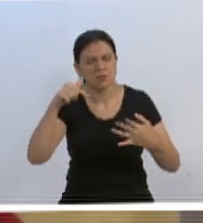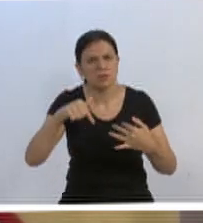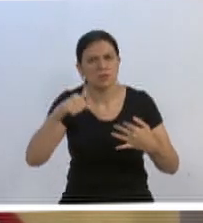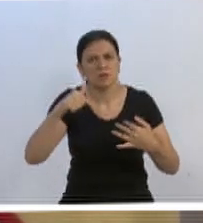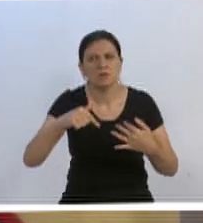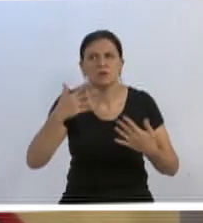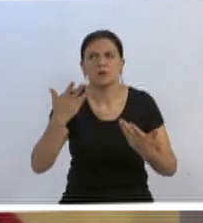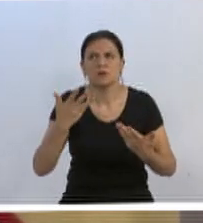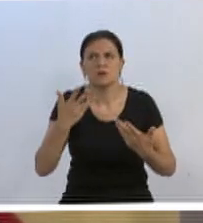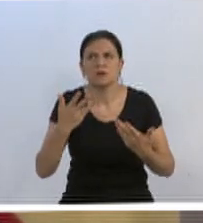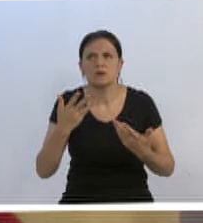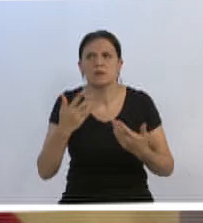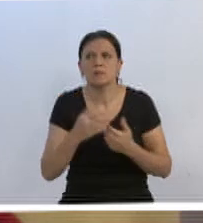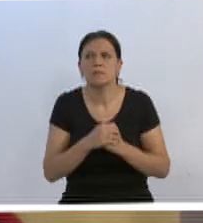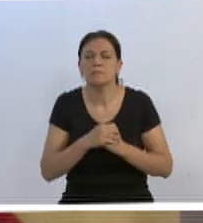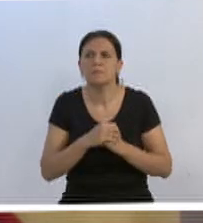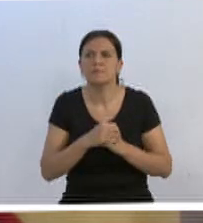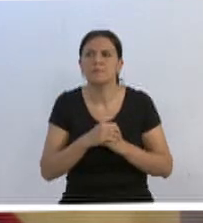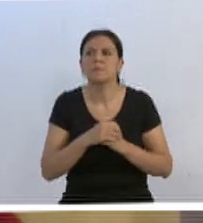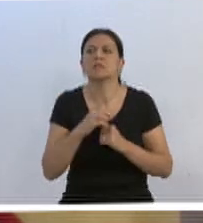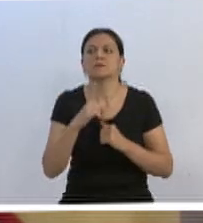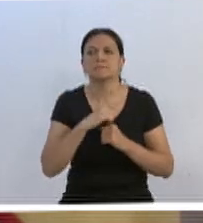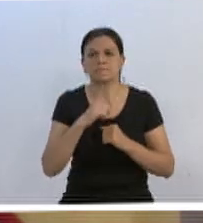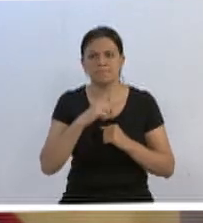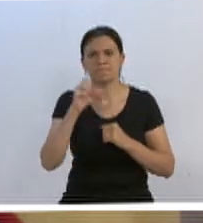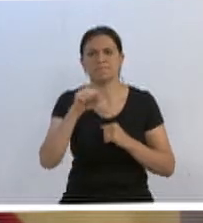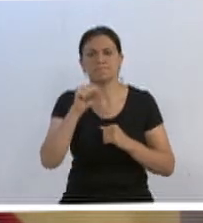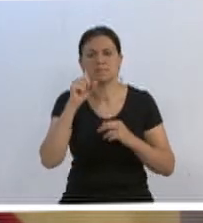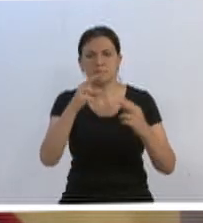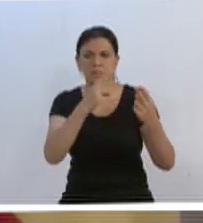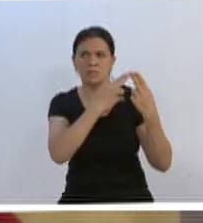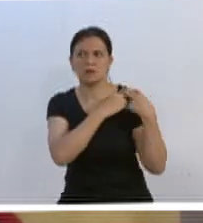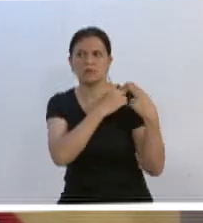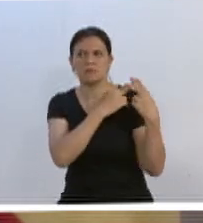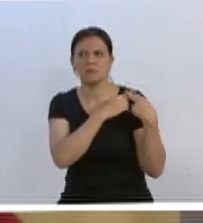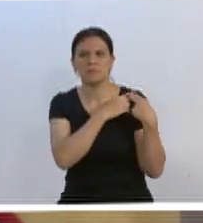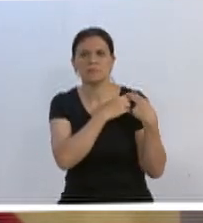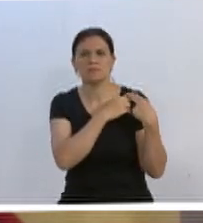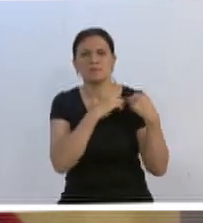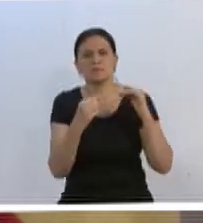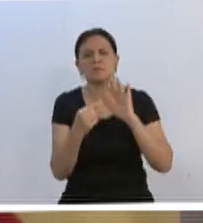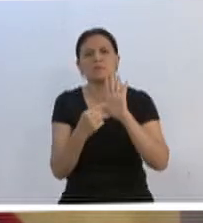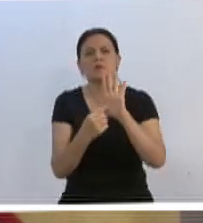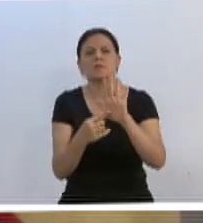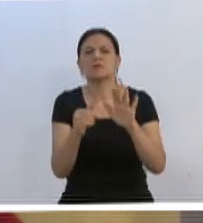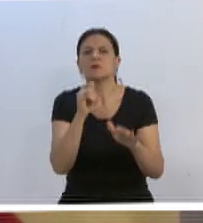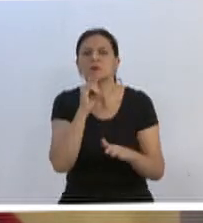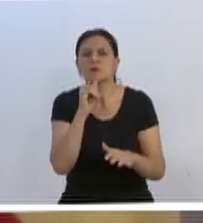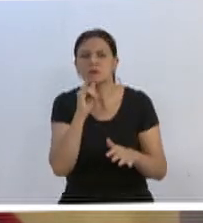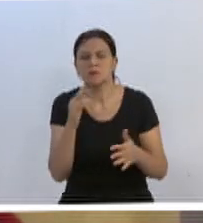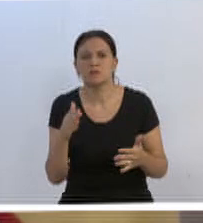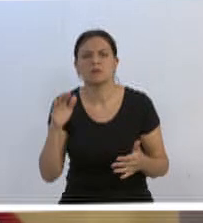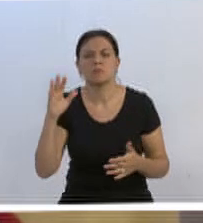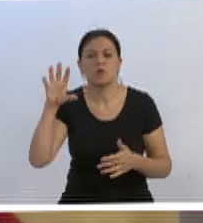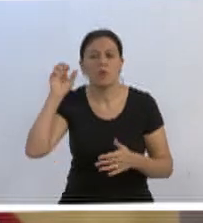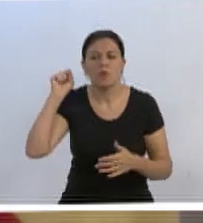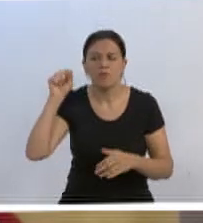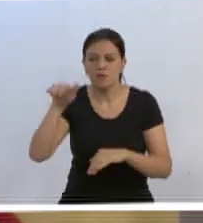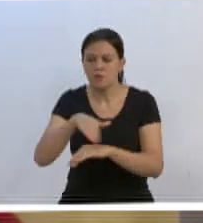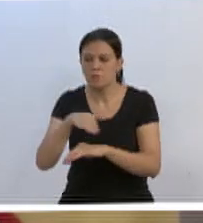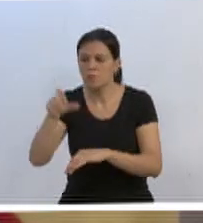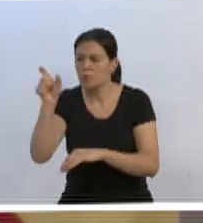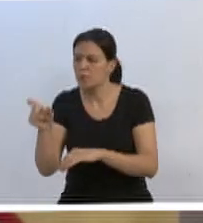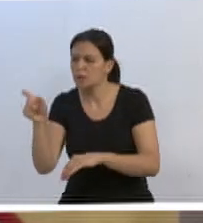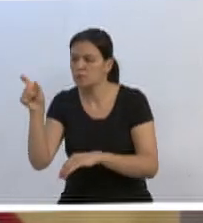temos feito em relação à questão da mesa. Nós temos, sim, uma responsabilidade de sermos exemplos, de entendermos as vozes das ruas e de fazermos